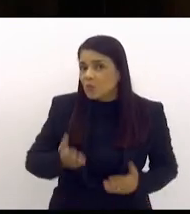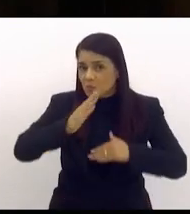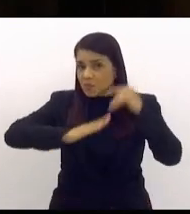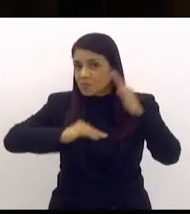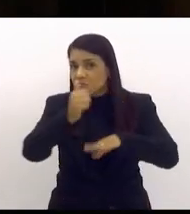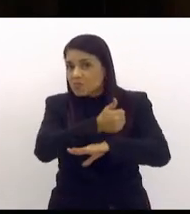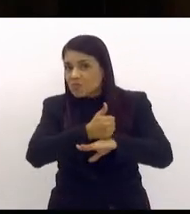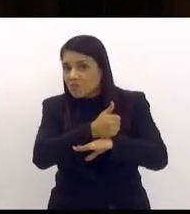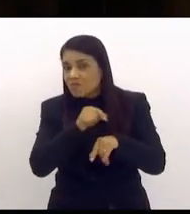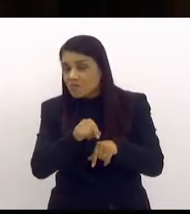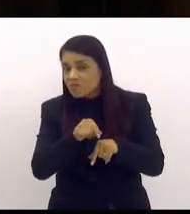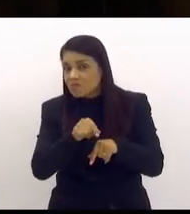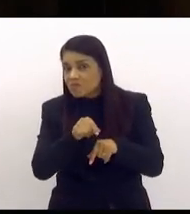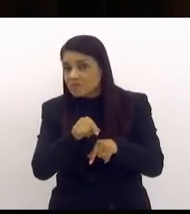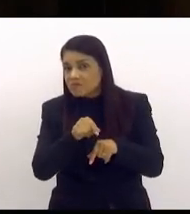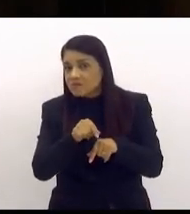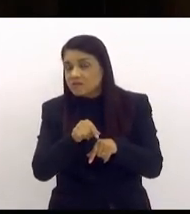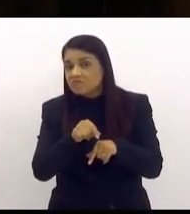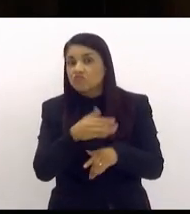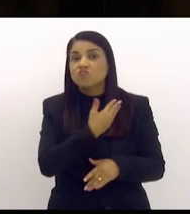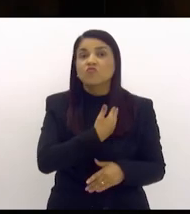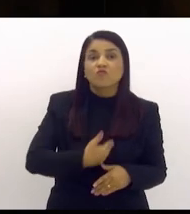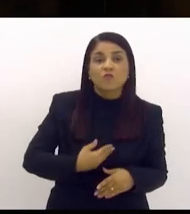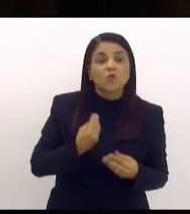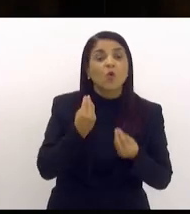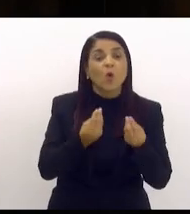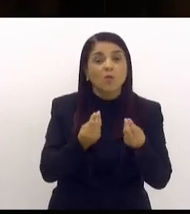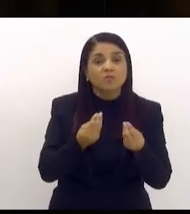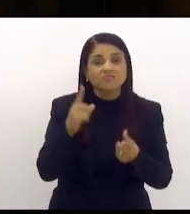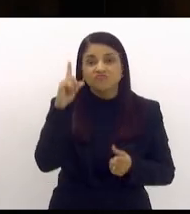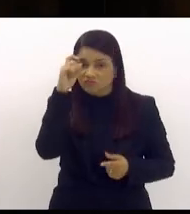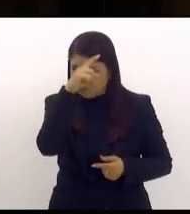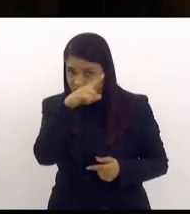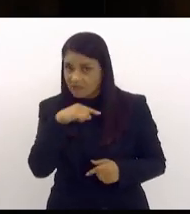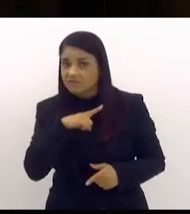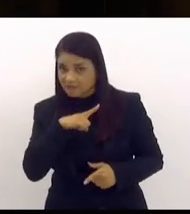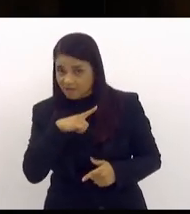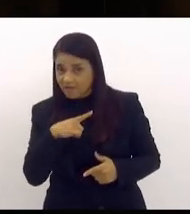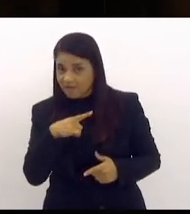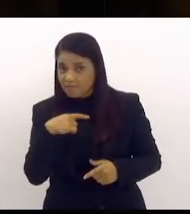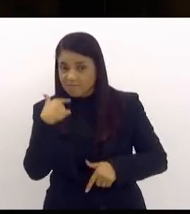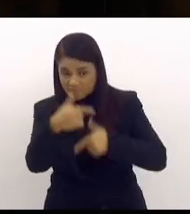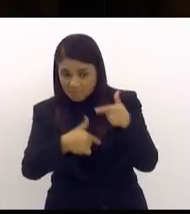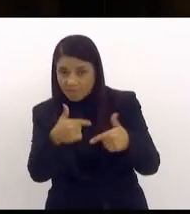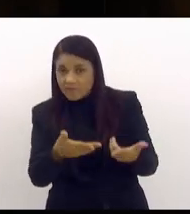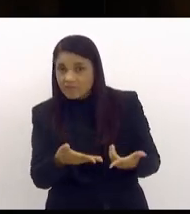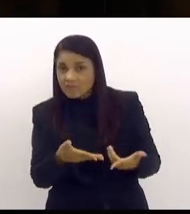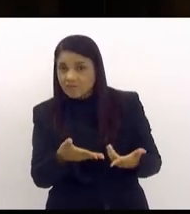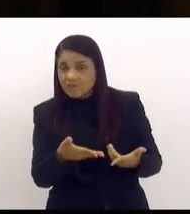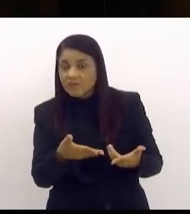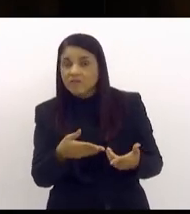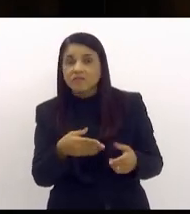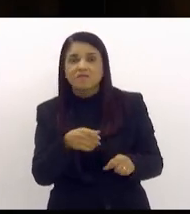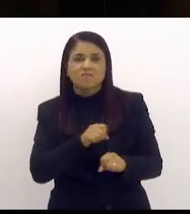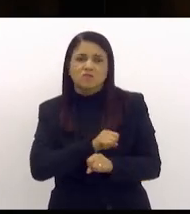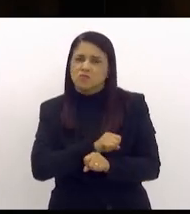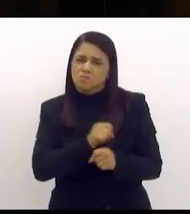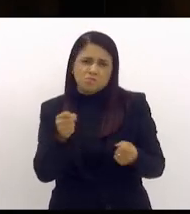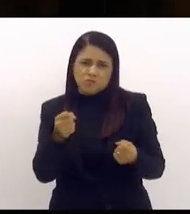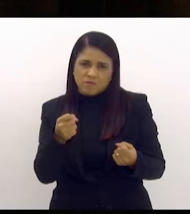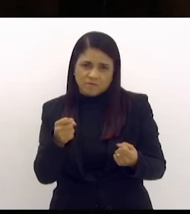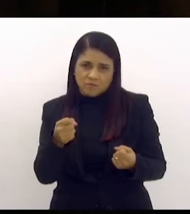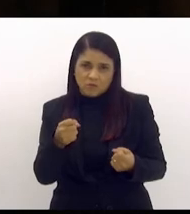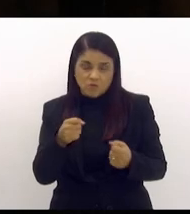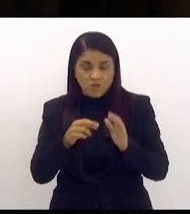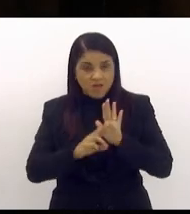a máquina pública teria uma grande dificuldade então nós não podemos enquanto representantes da população